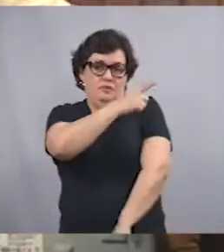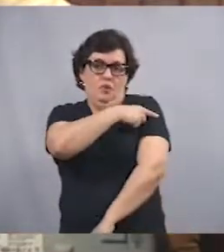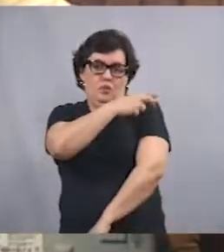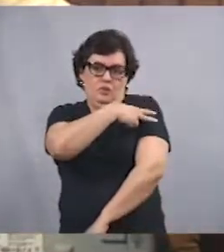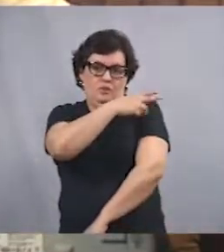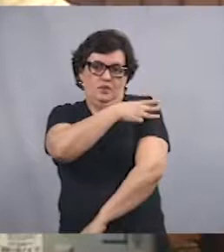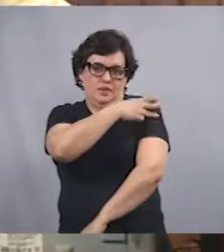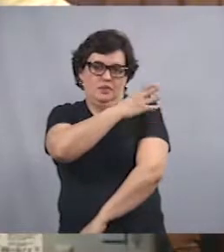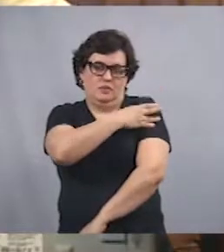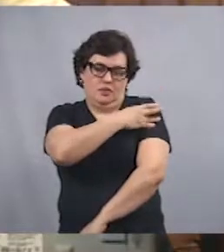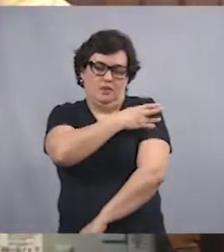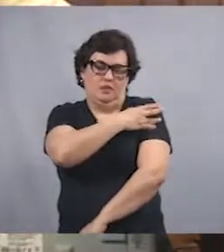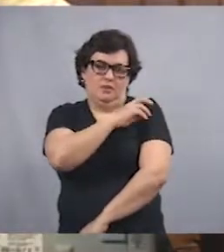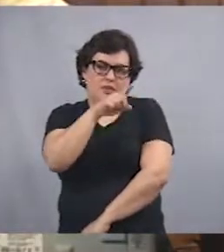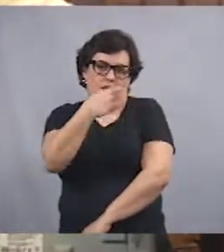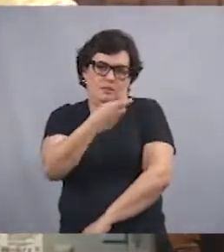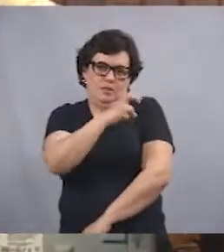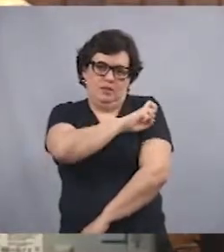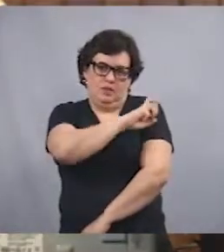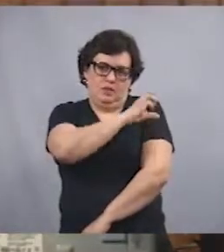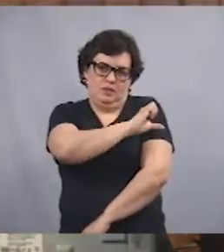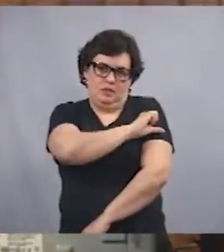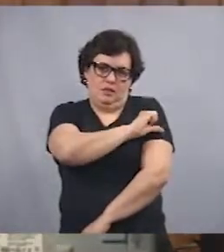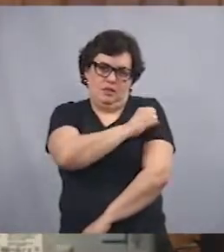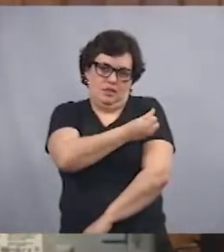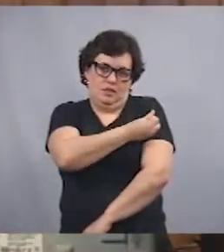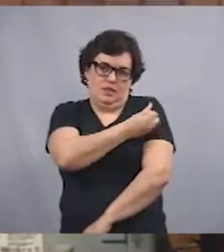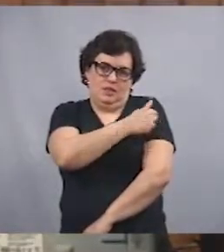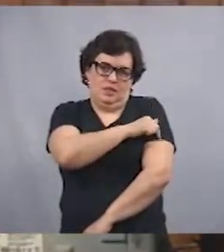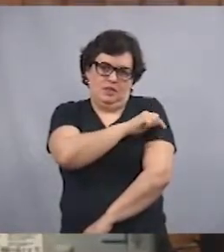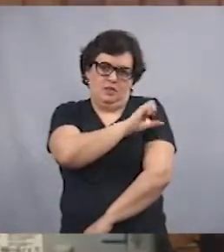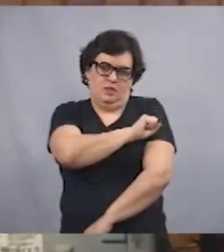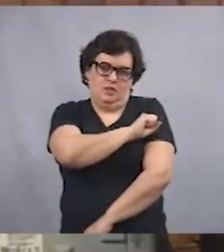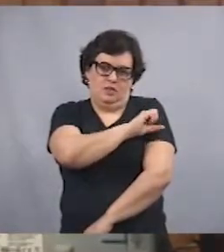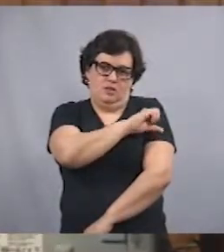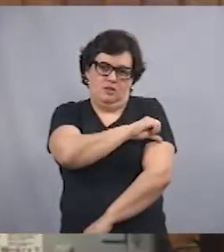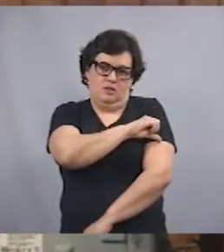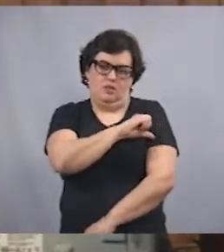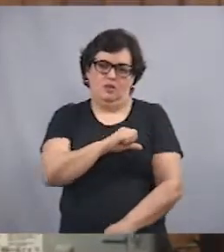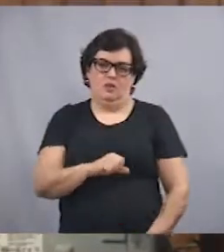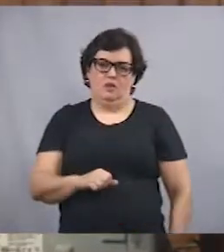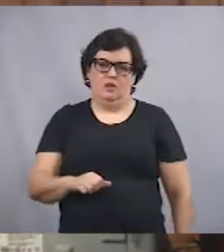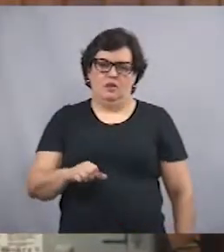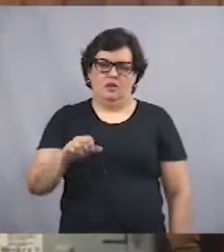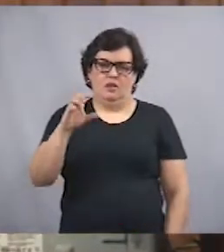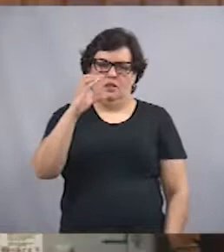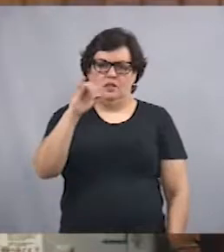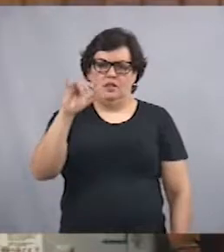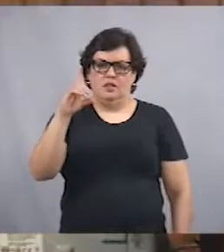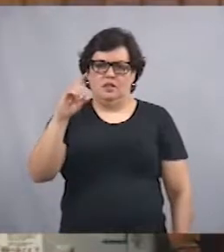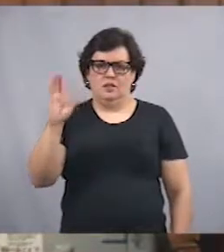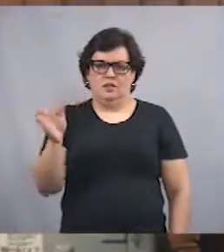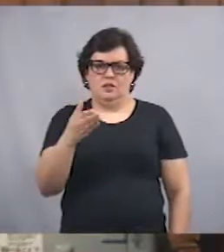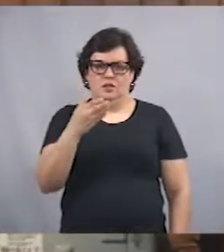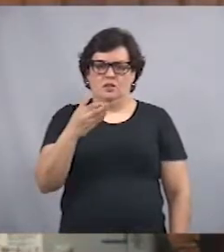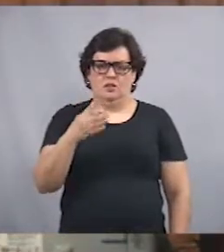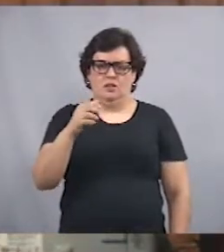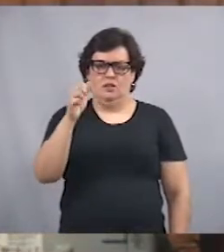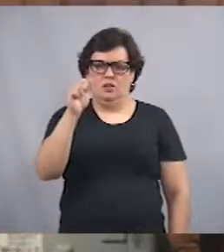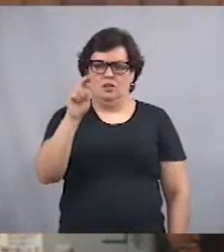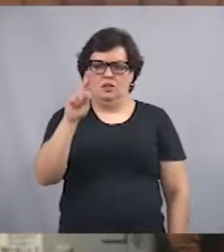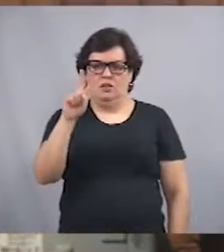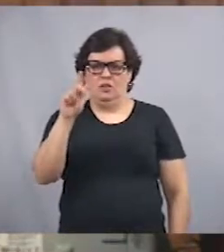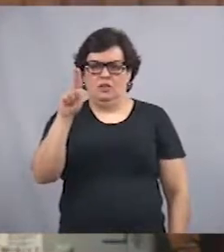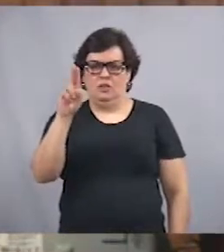científico, Cid Augusto Guelli, Alcino Pelegrini, todos eles professores